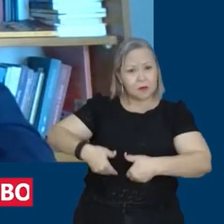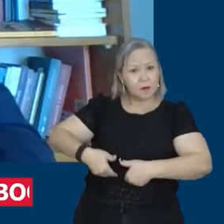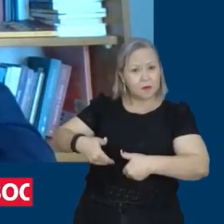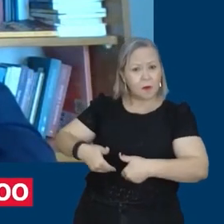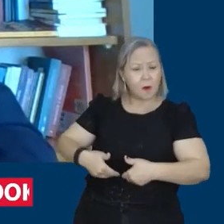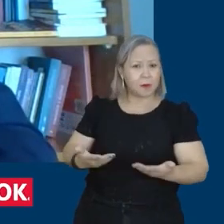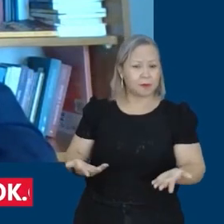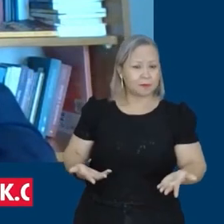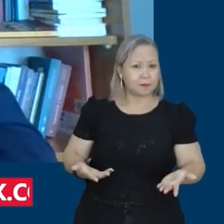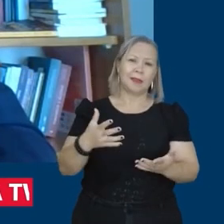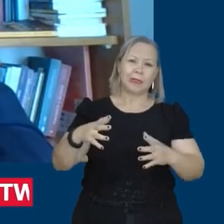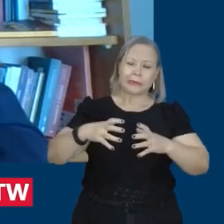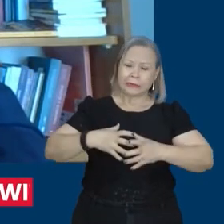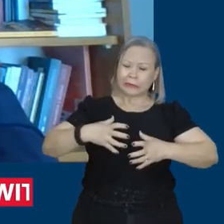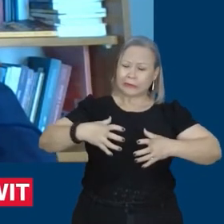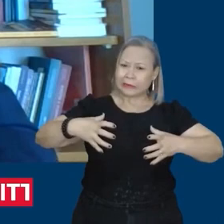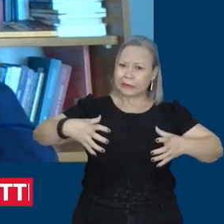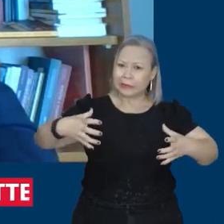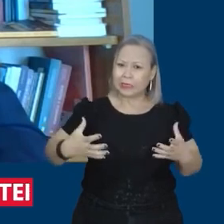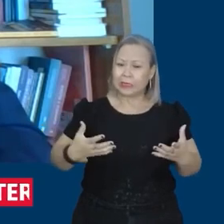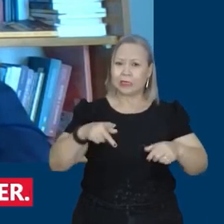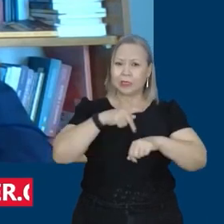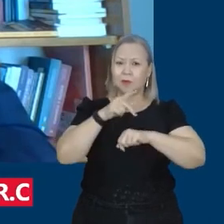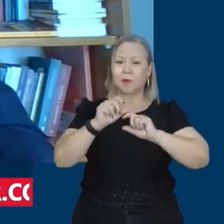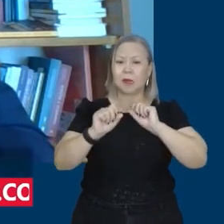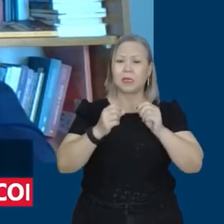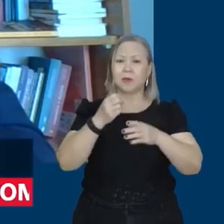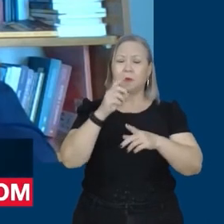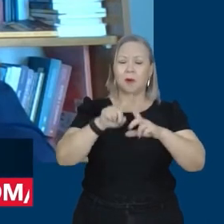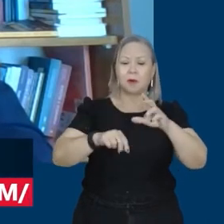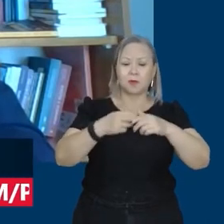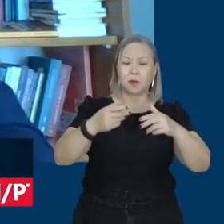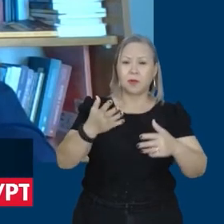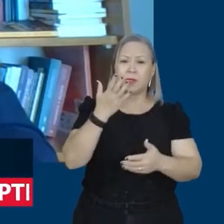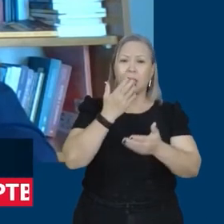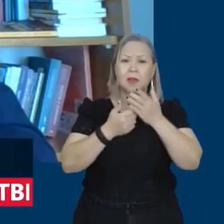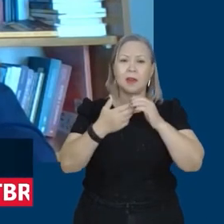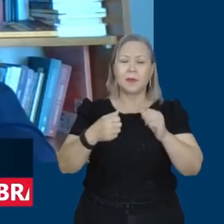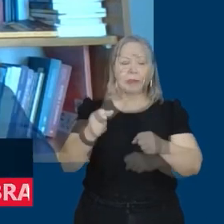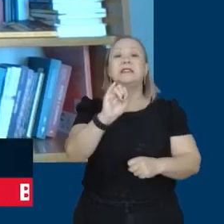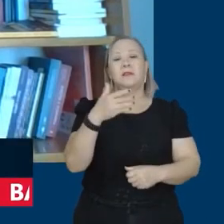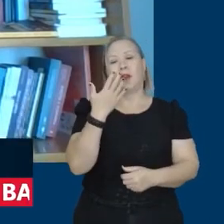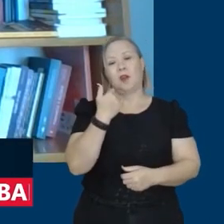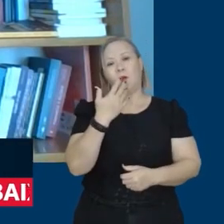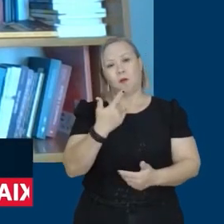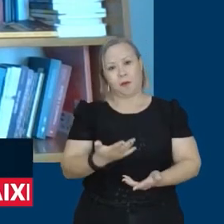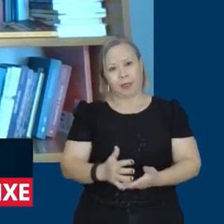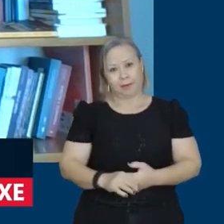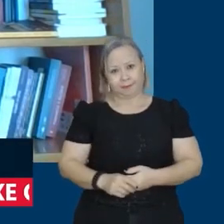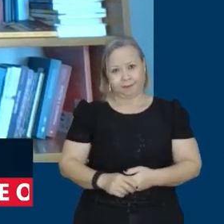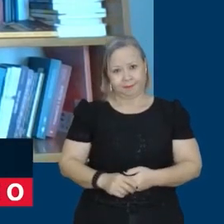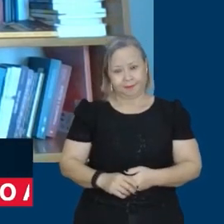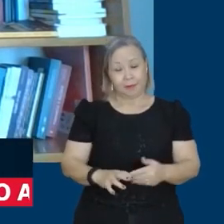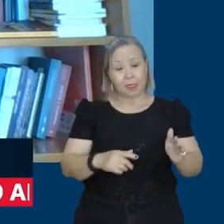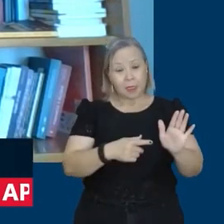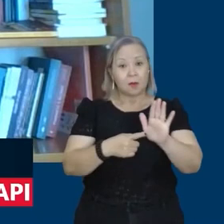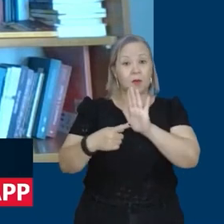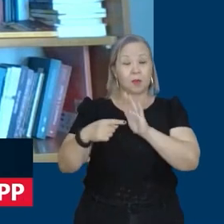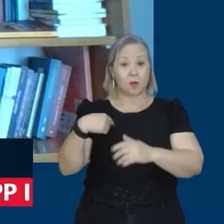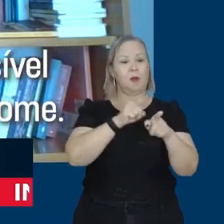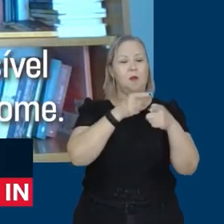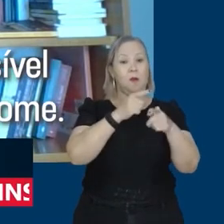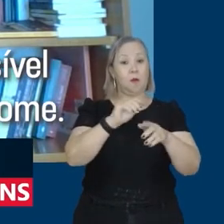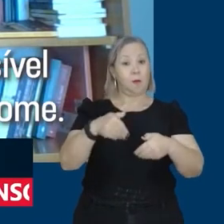Muito menos o Brasil, um país que pode produzir alimentos o ano inteiro. E nós mostramos nos nossos